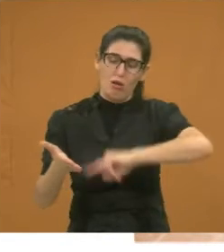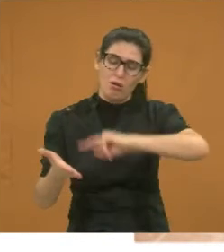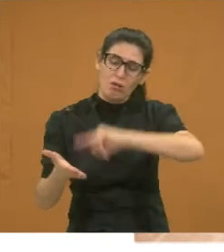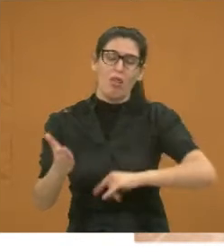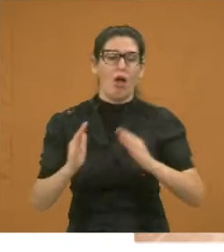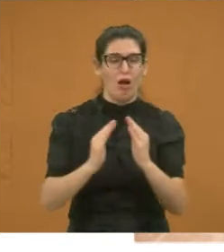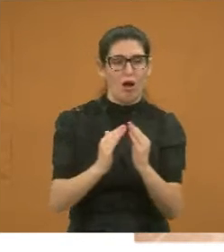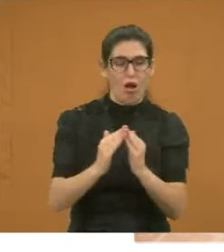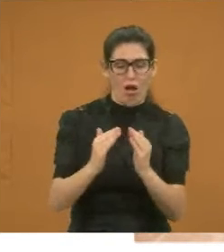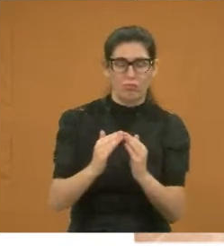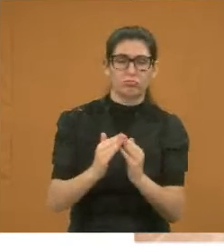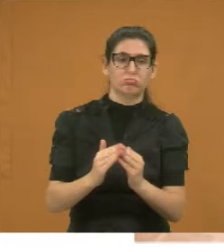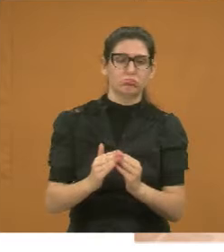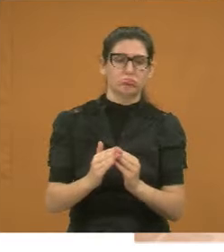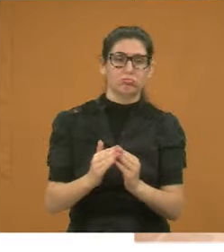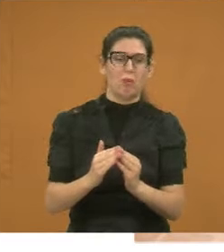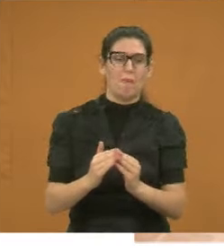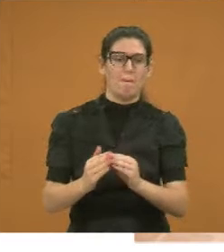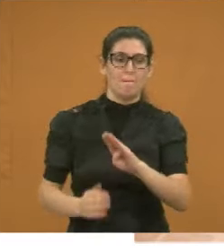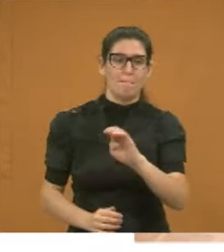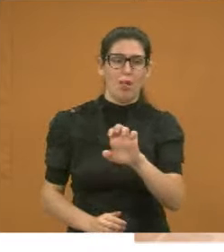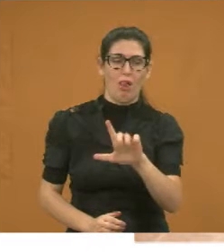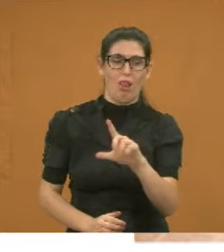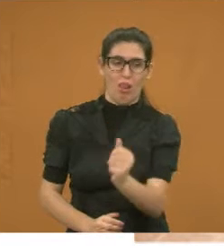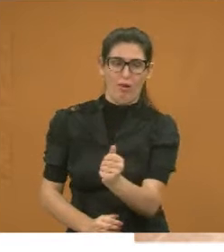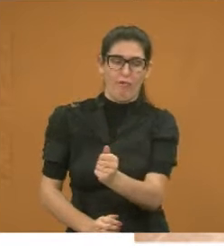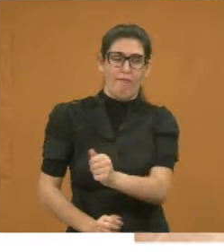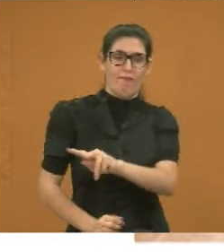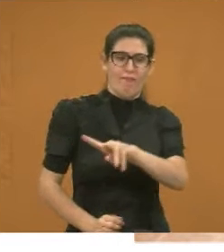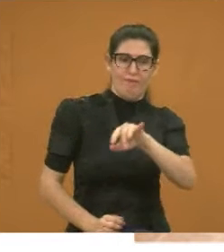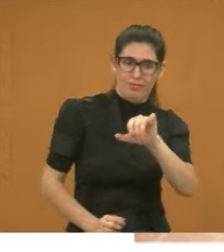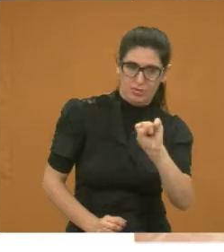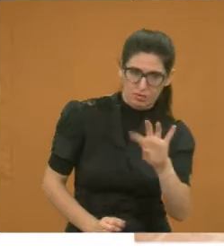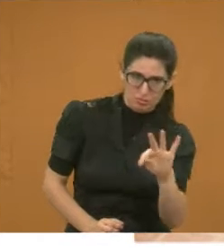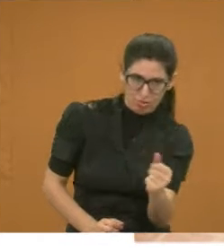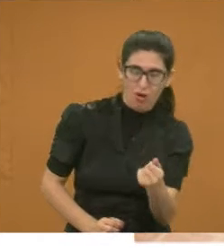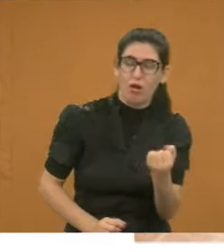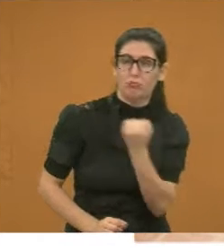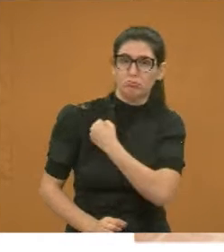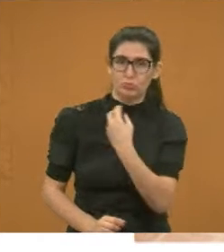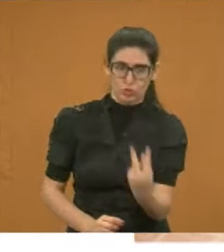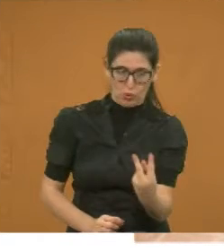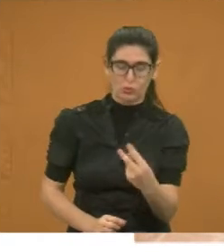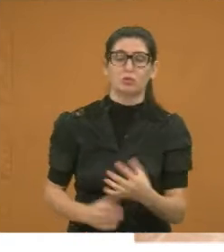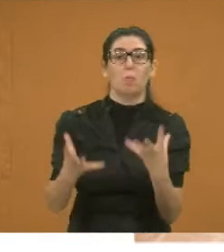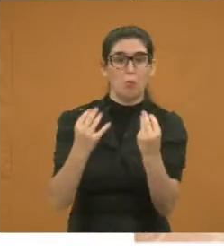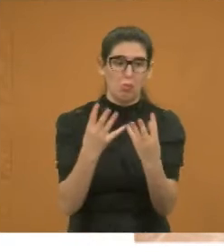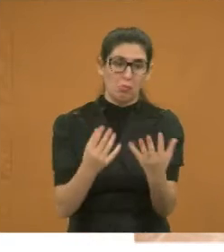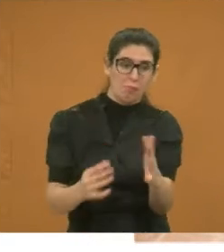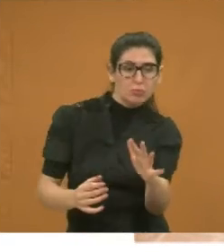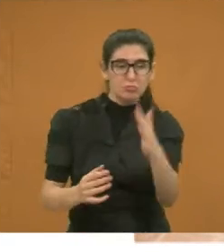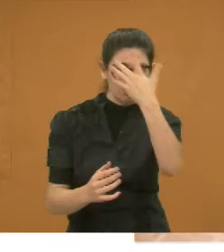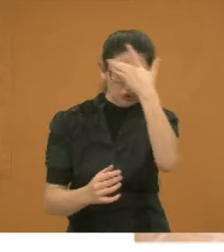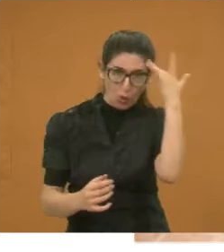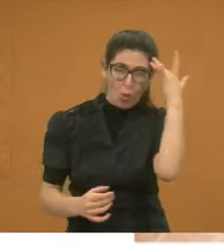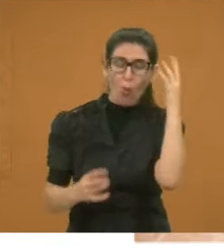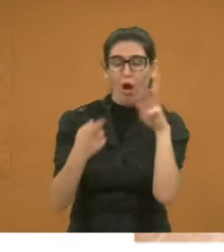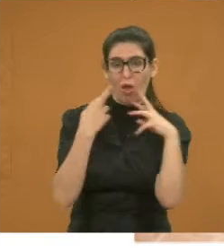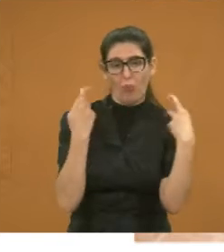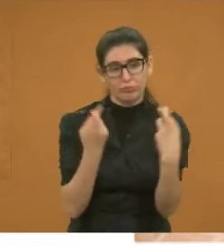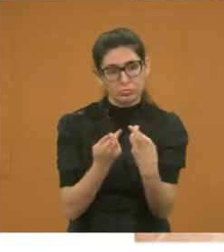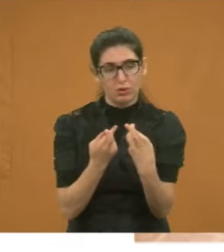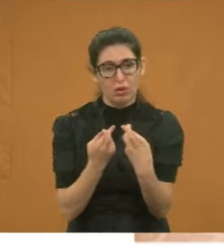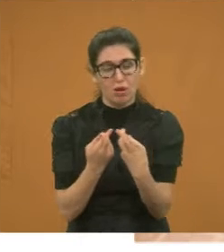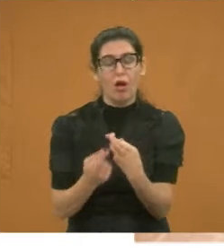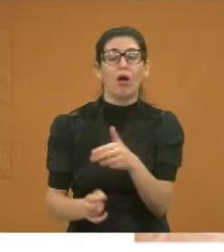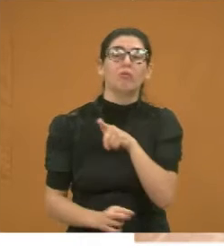a foto aí, os munícipes. É claro que não compareceu todo mundo, mas compareceu bastante gente lá, naquela Reuniões. E lá